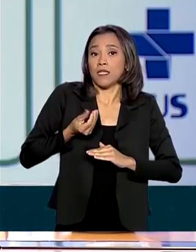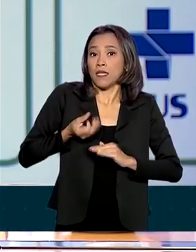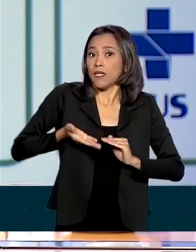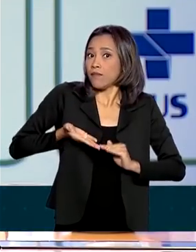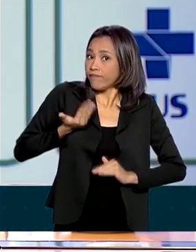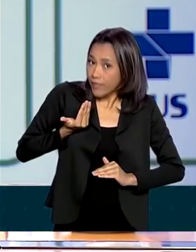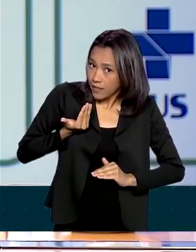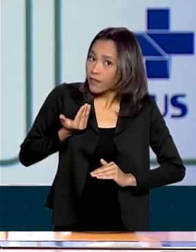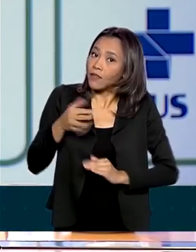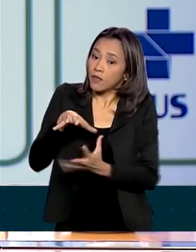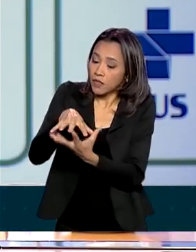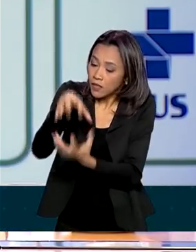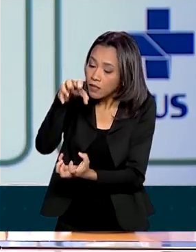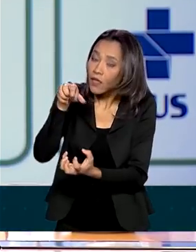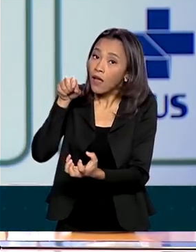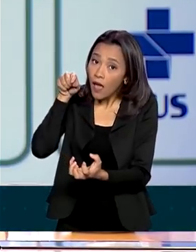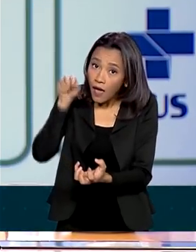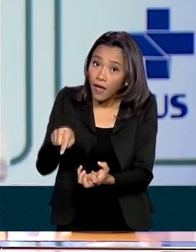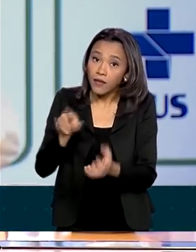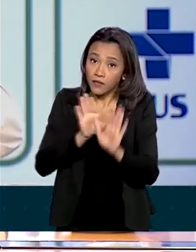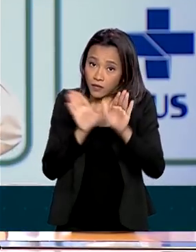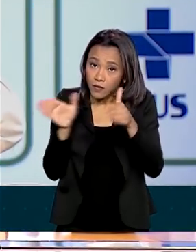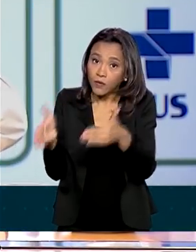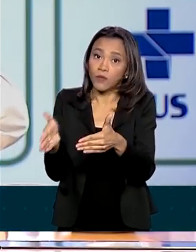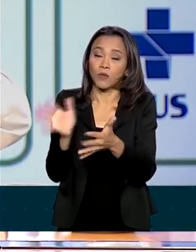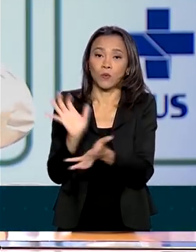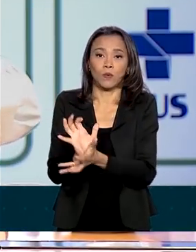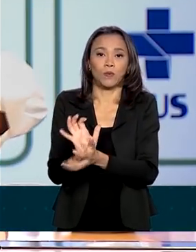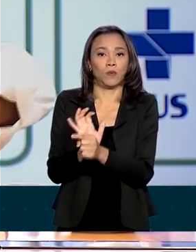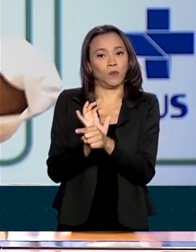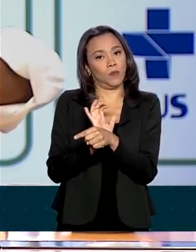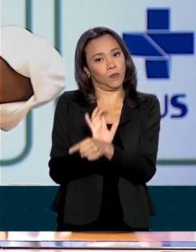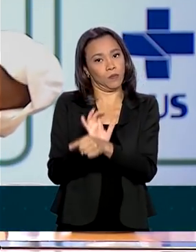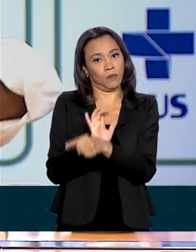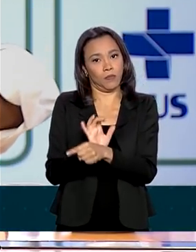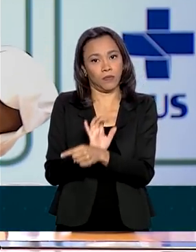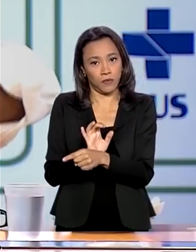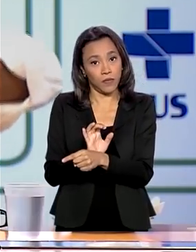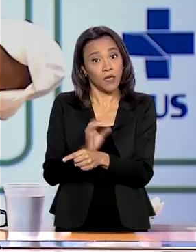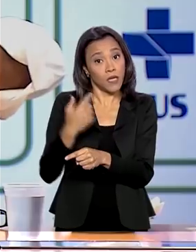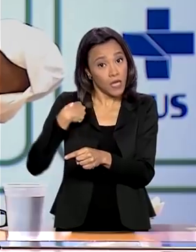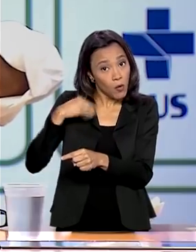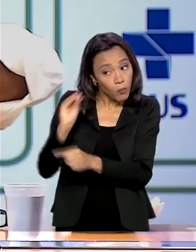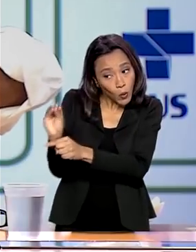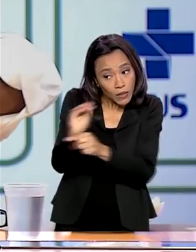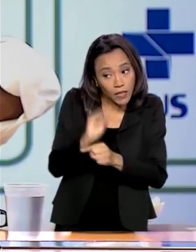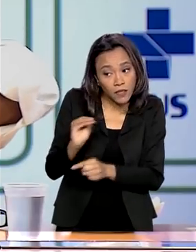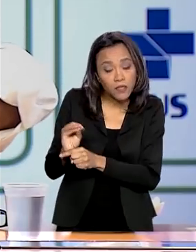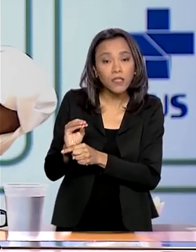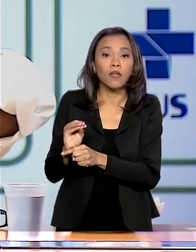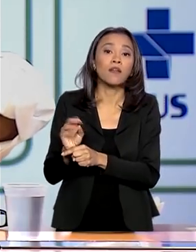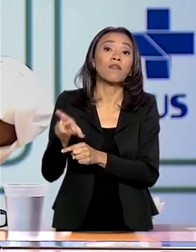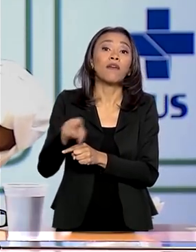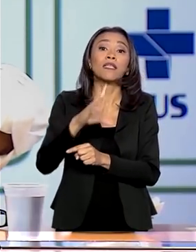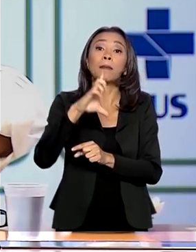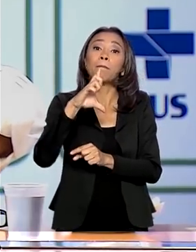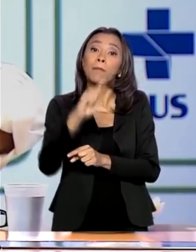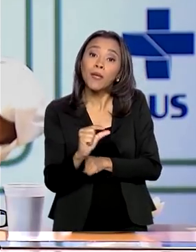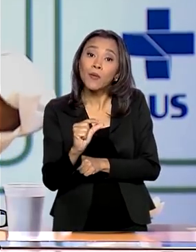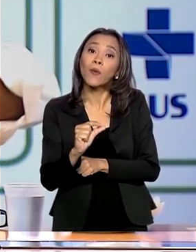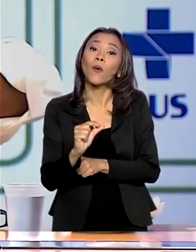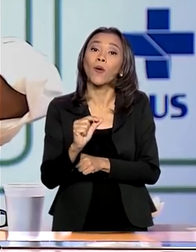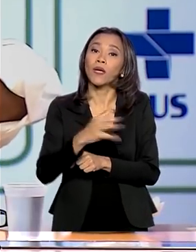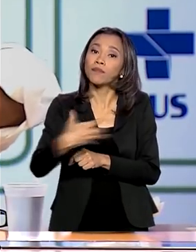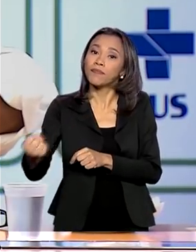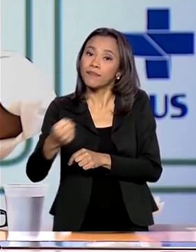no momento são aqueles idosos. Se eu os protejo, eu tenho menos casos de influenza,